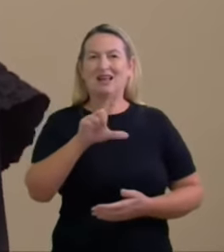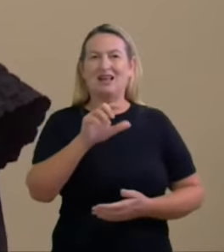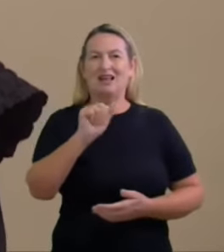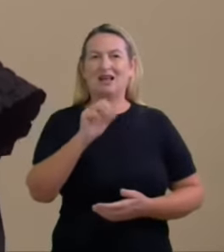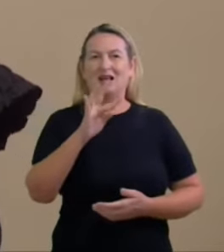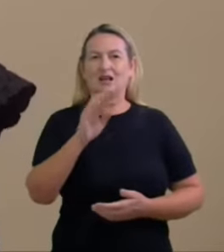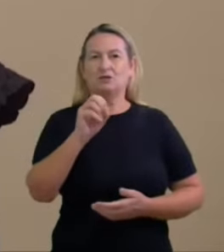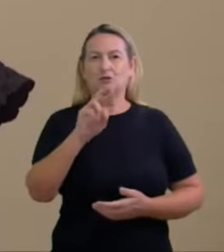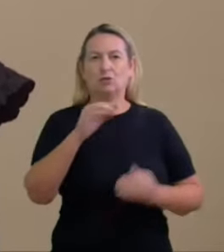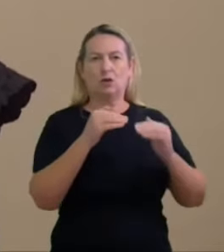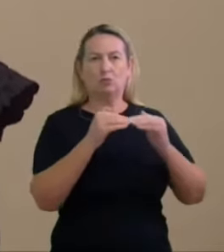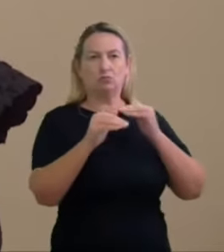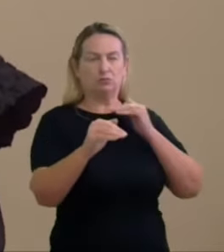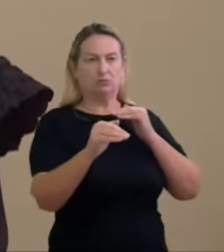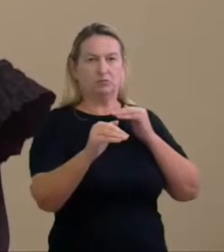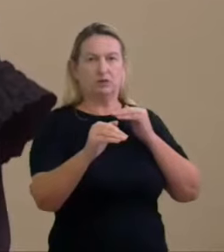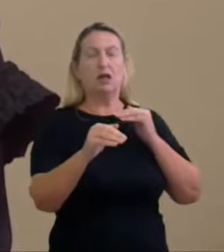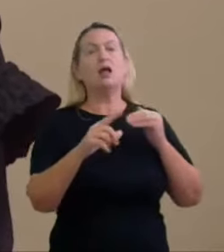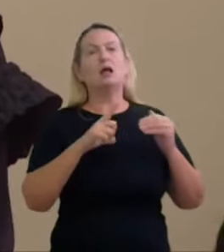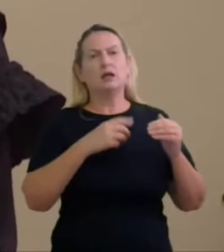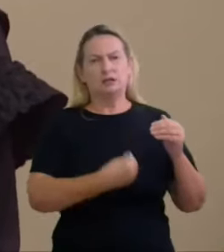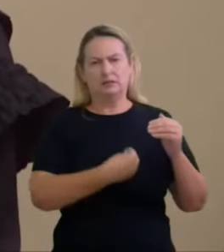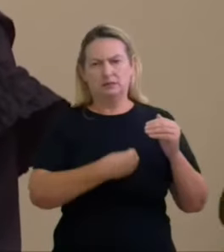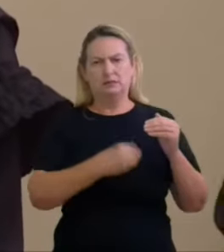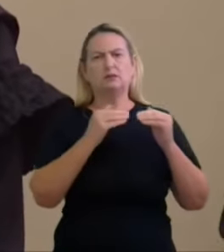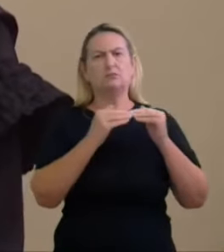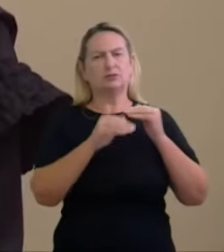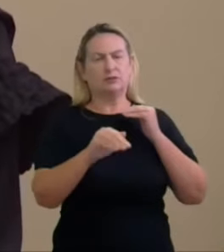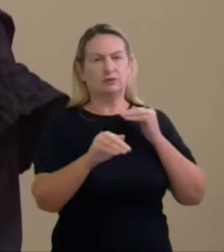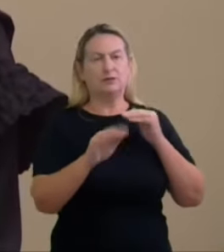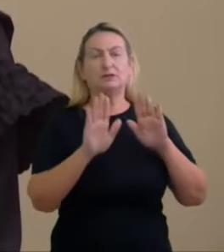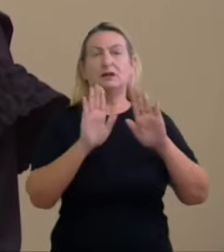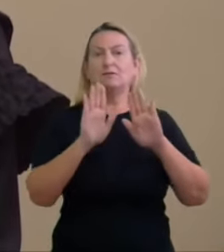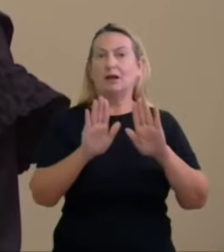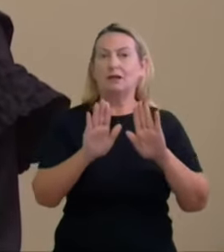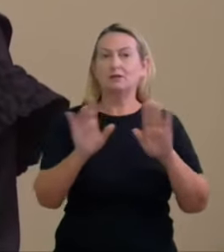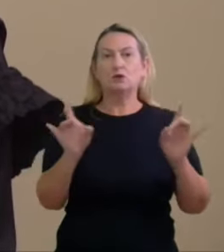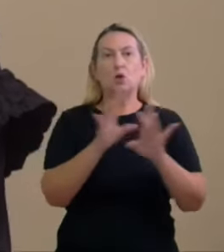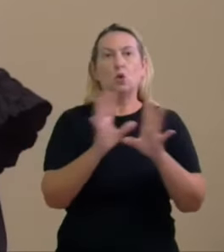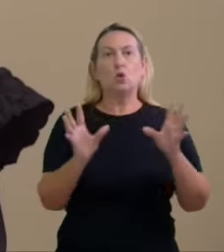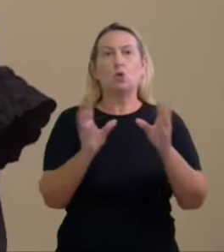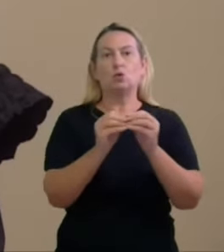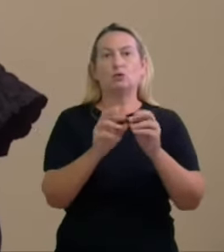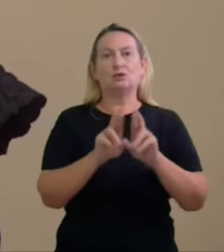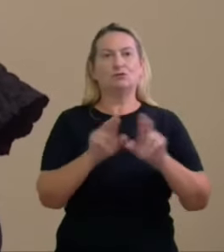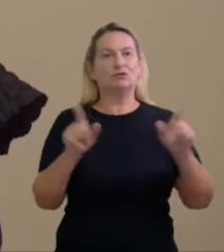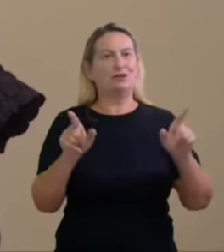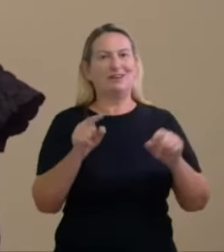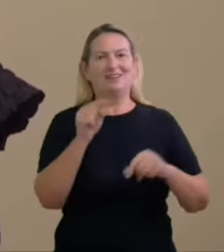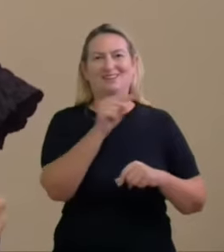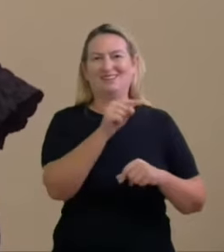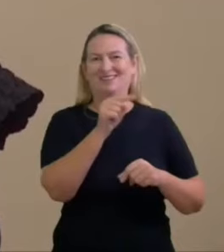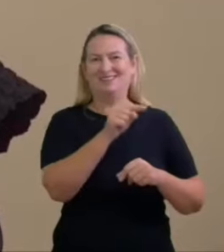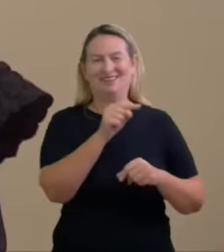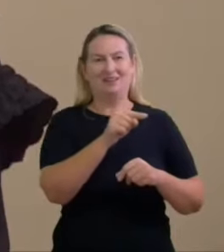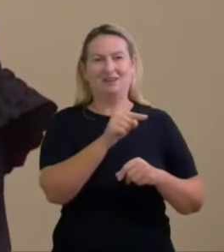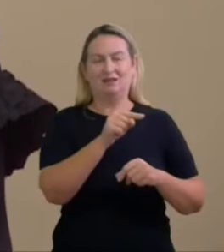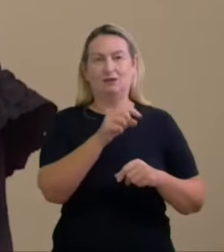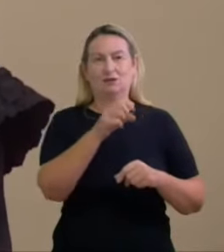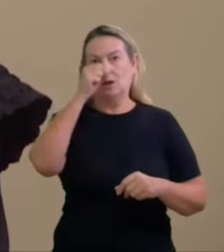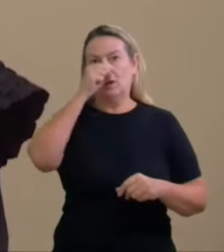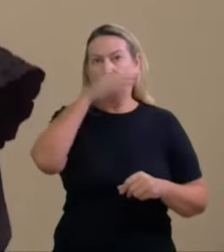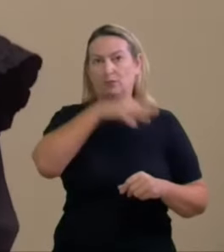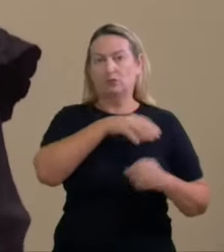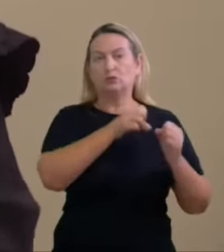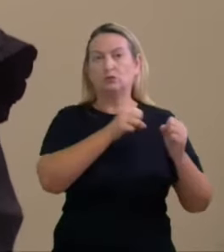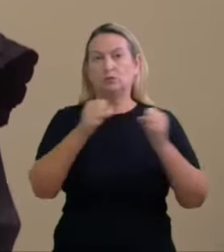que embora exista essa divergência ao final eu não cheguei em conclusão diversa do que o relator em relação ao abuso do poder econômico que eu